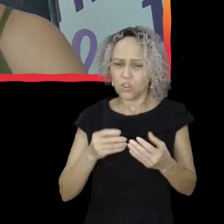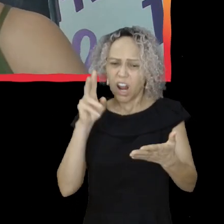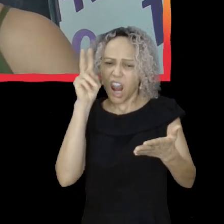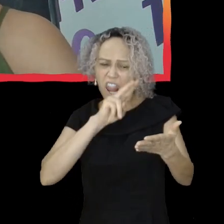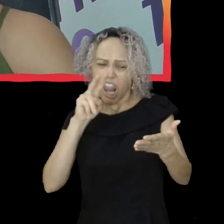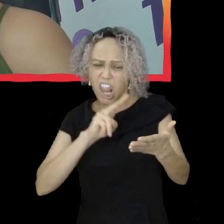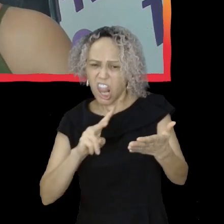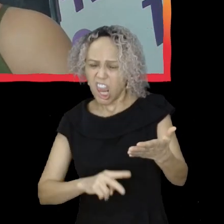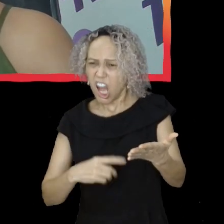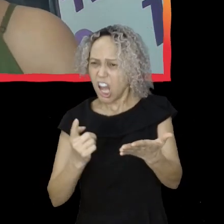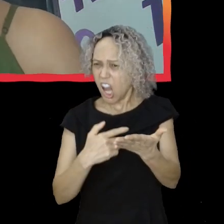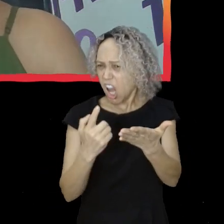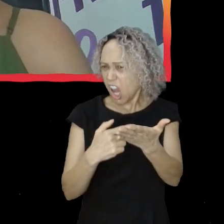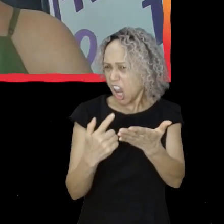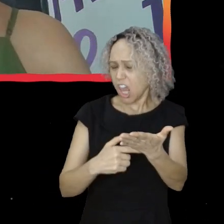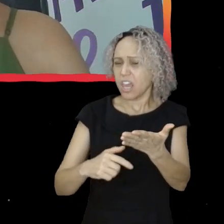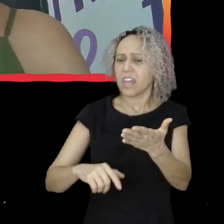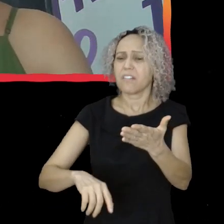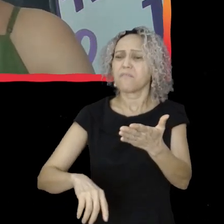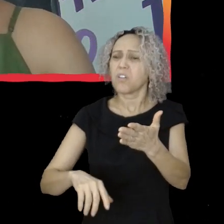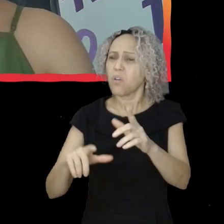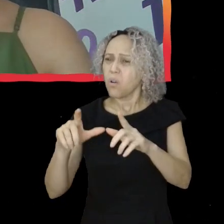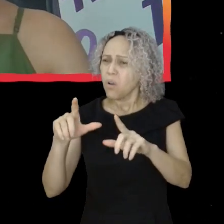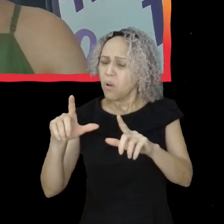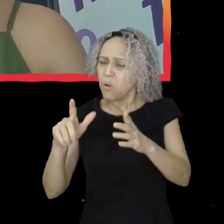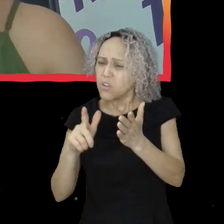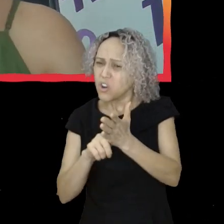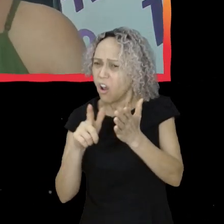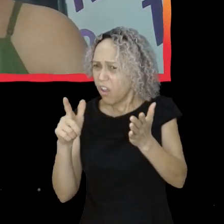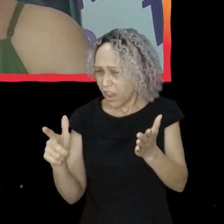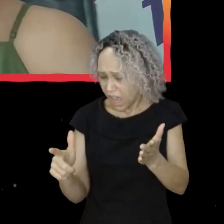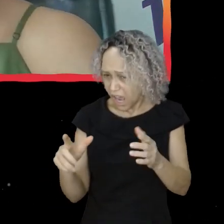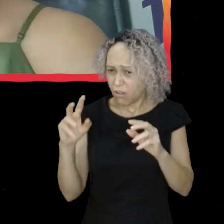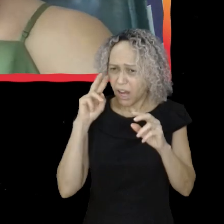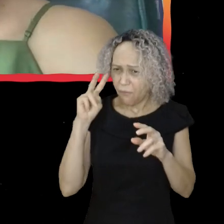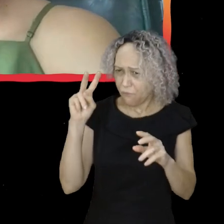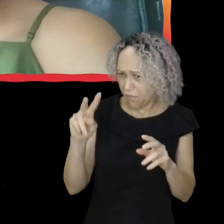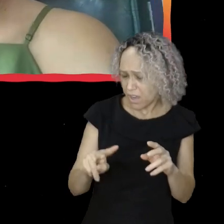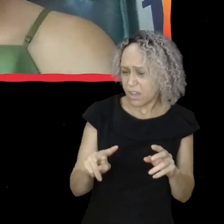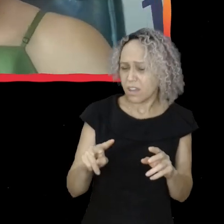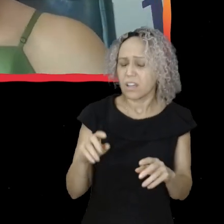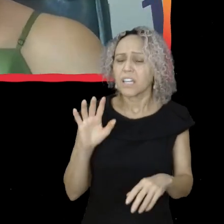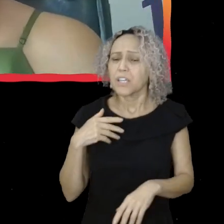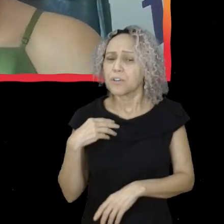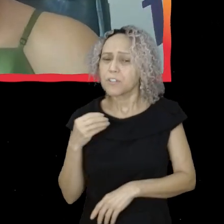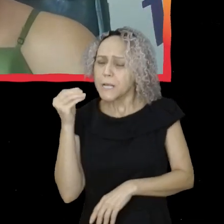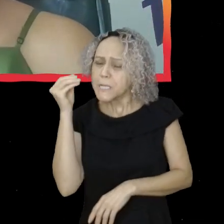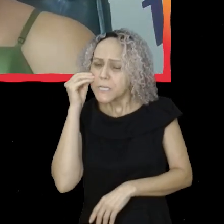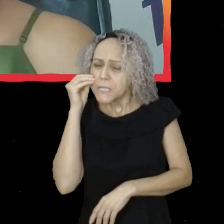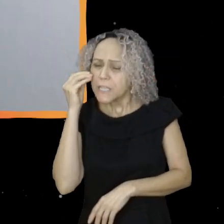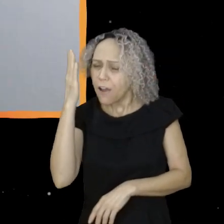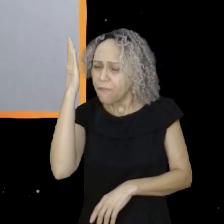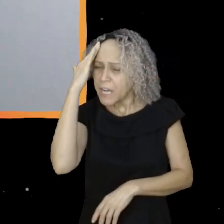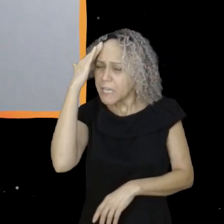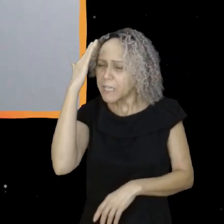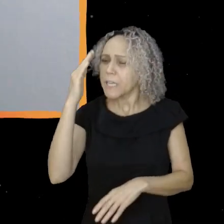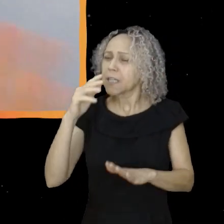dia, tipo, tentava entender as pautas, assim, ia atrás, assim, já adorava.